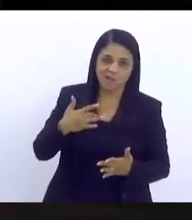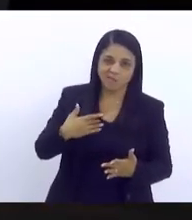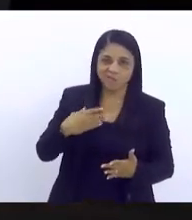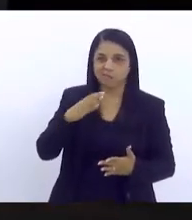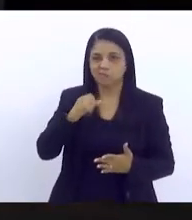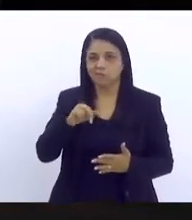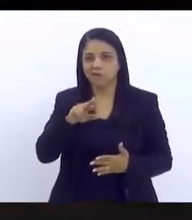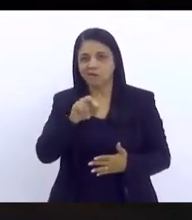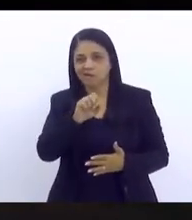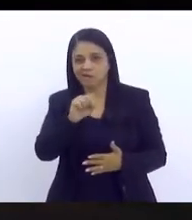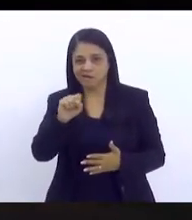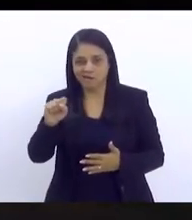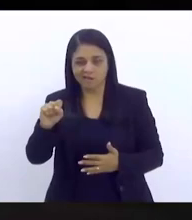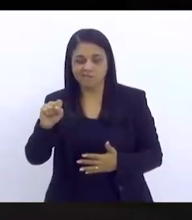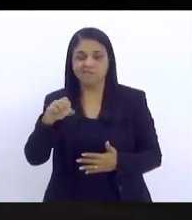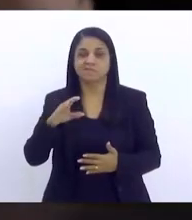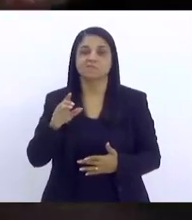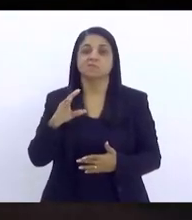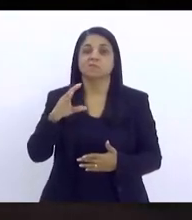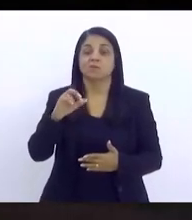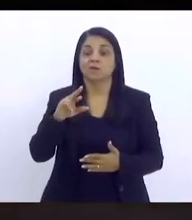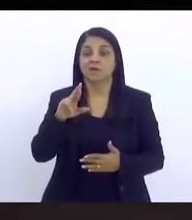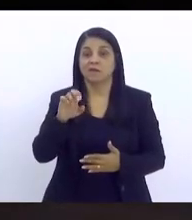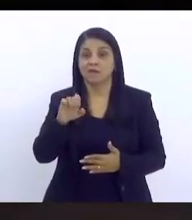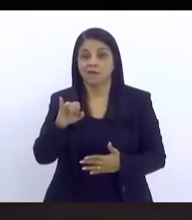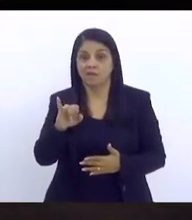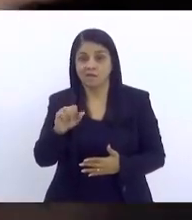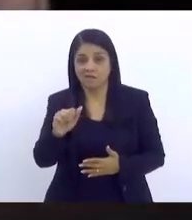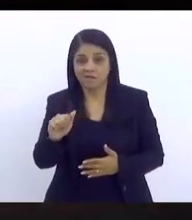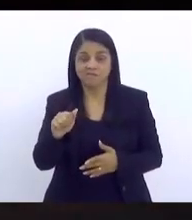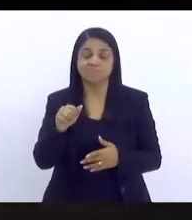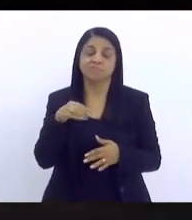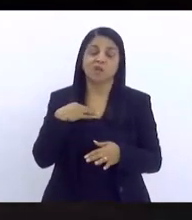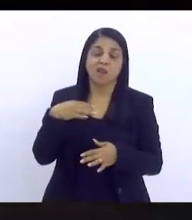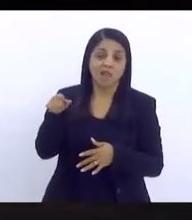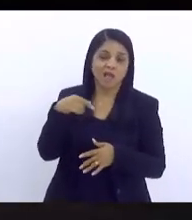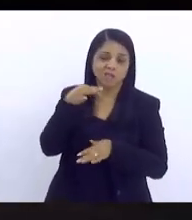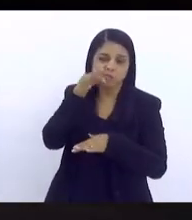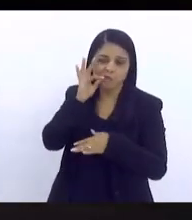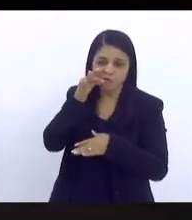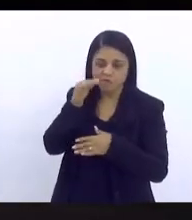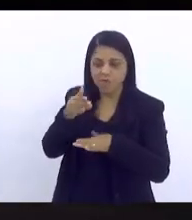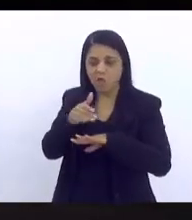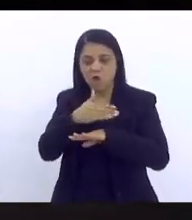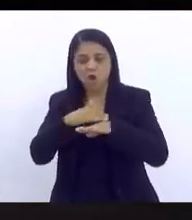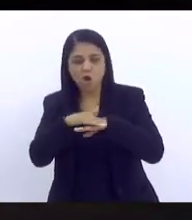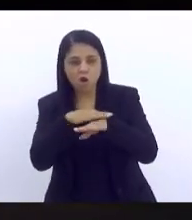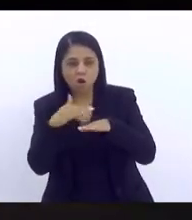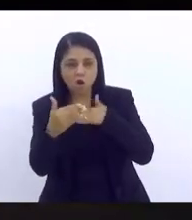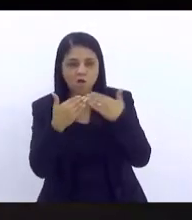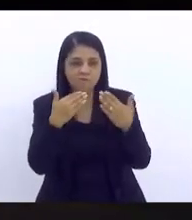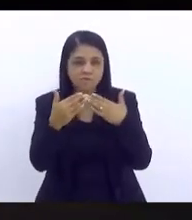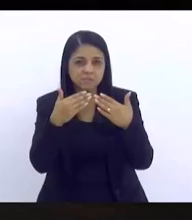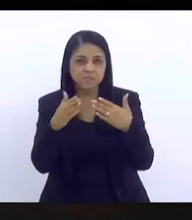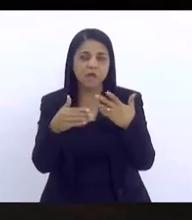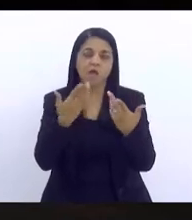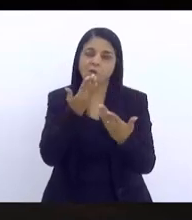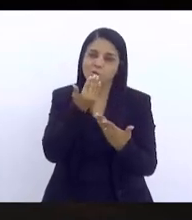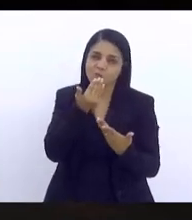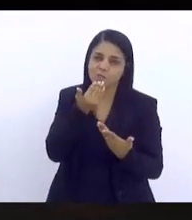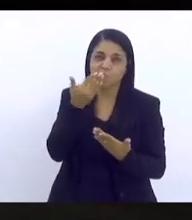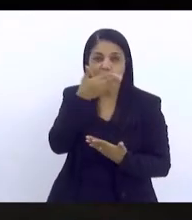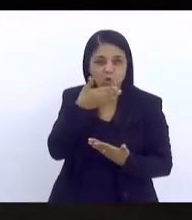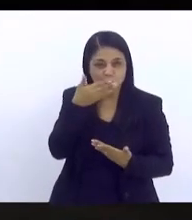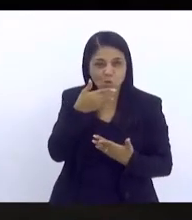no CREAS, mapeando aqueles parceiros, indo lá tomar cafezinho, comer um bolo, conversar, ir na semana que vem,